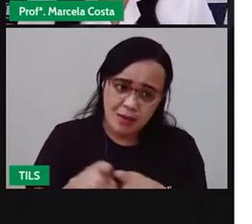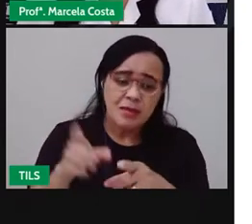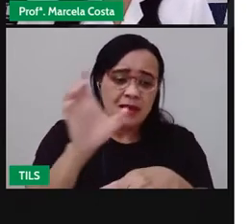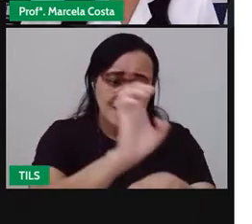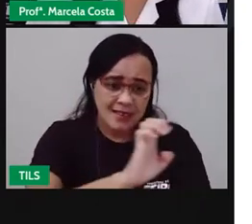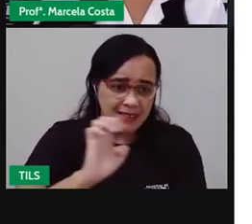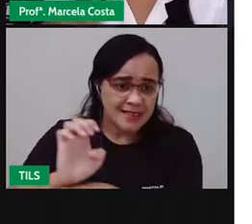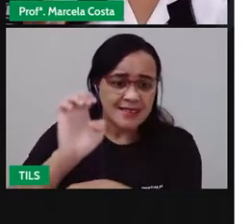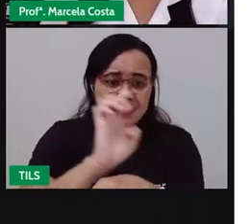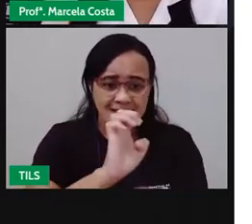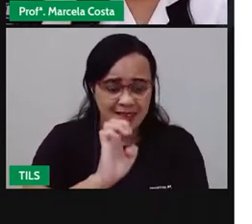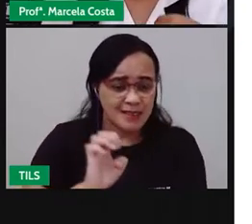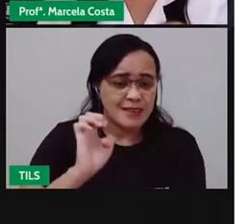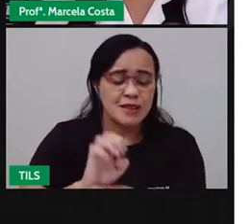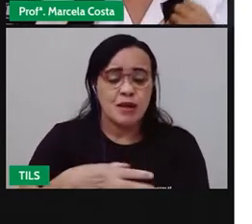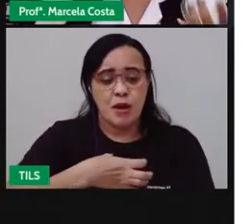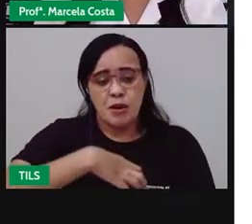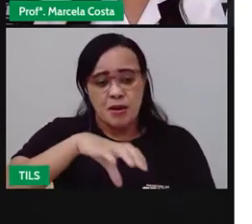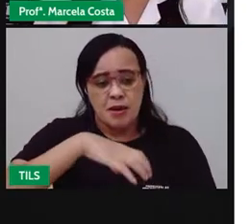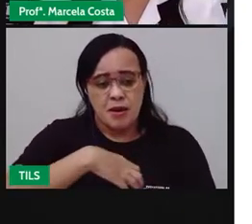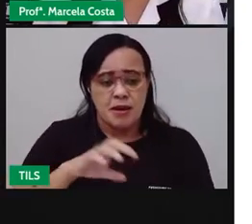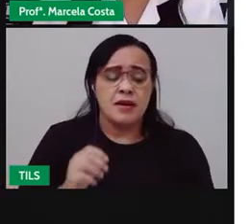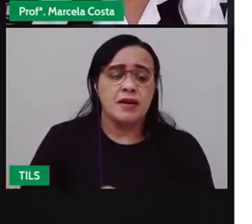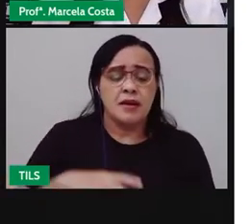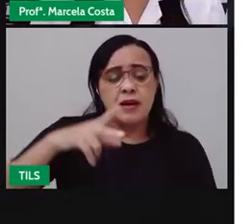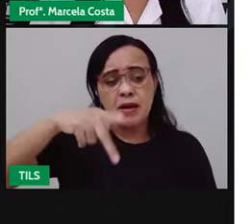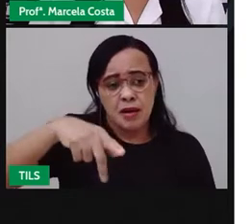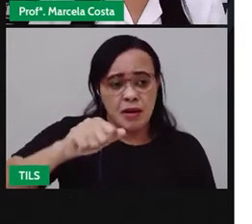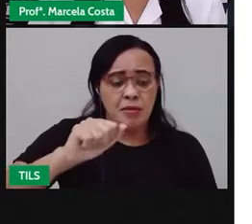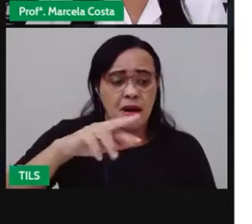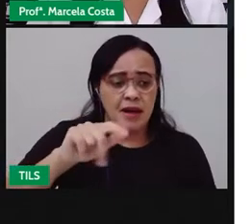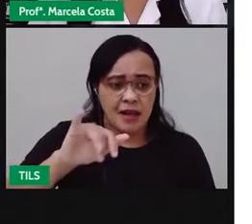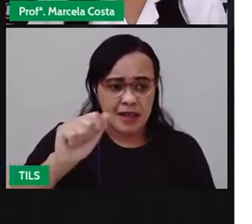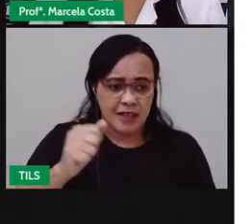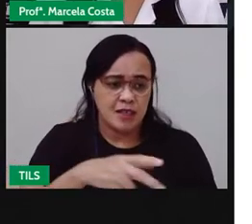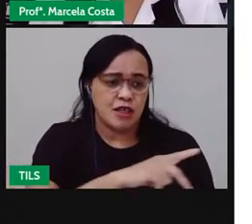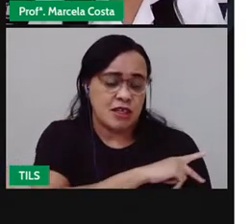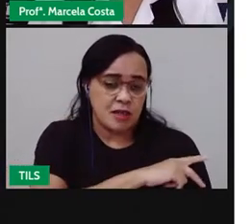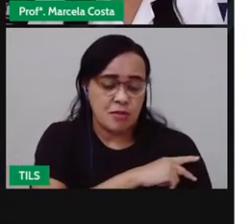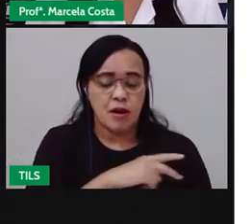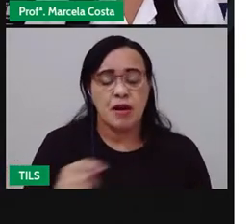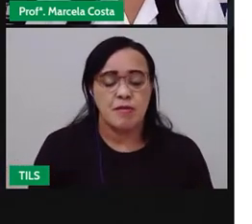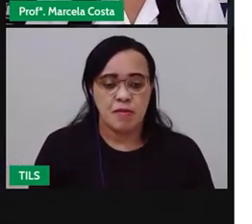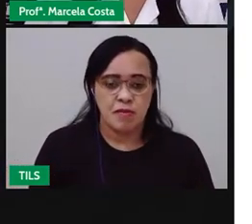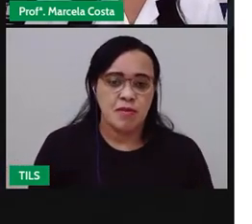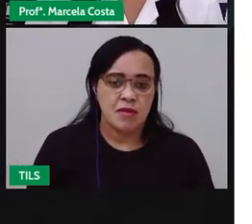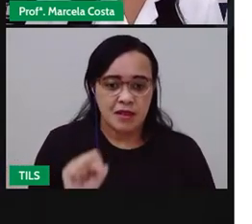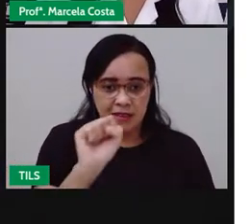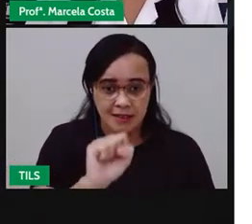região Nordeste, como Bahia, Paraíba, Sergipe.